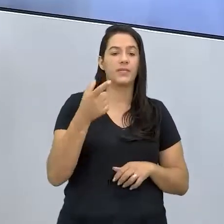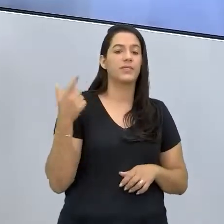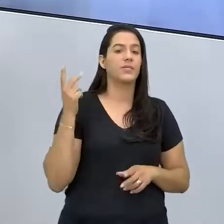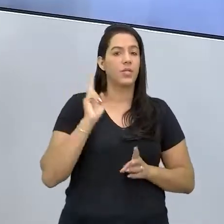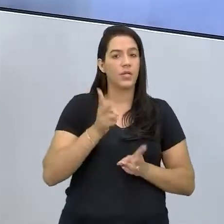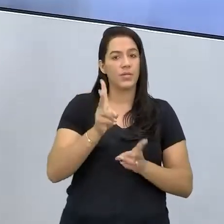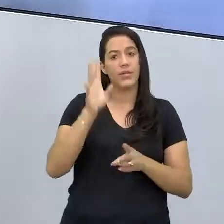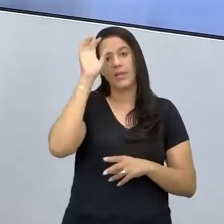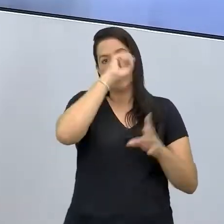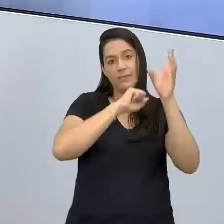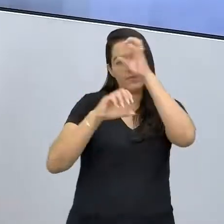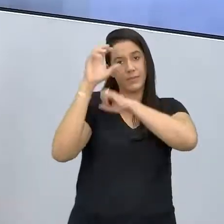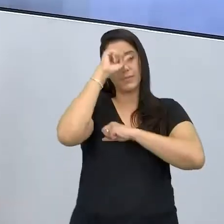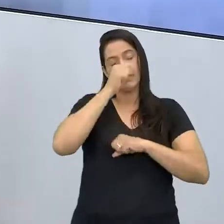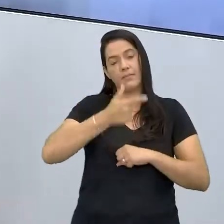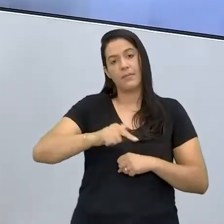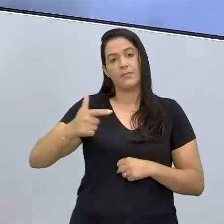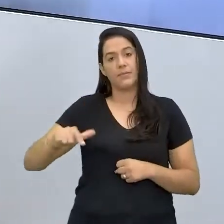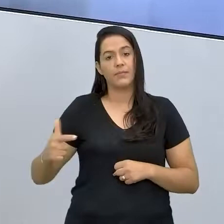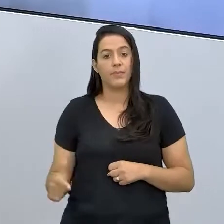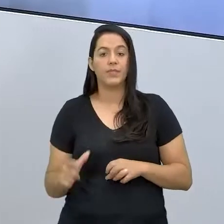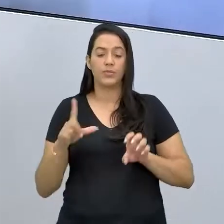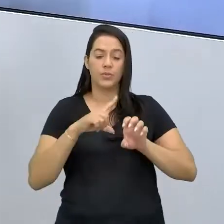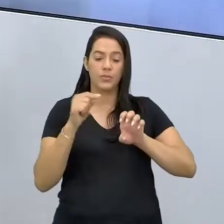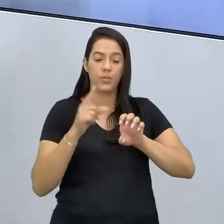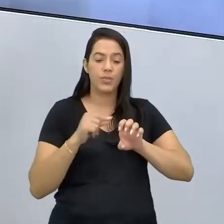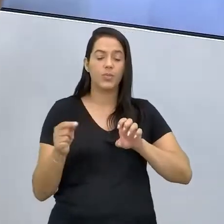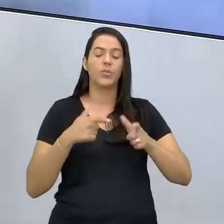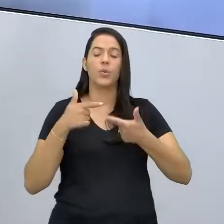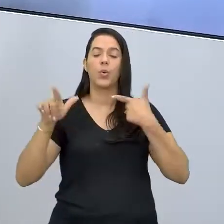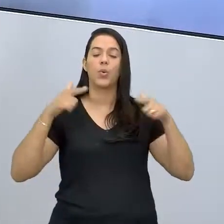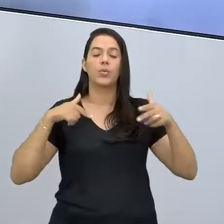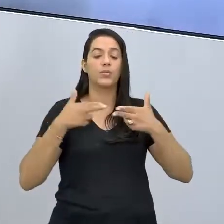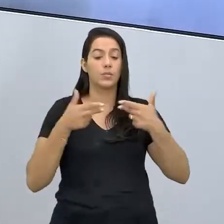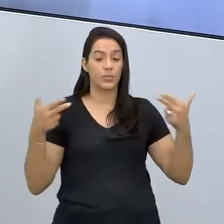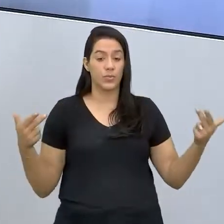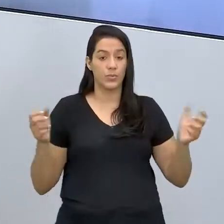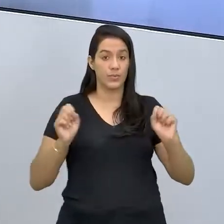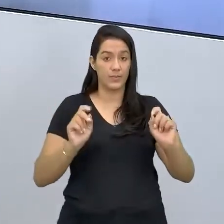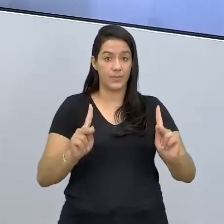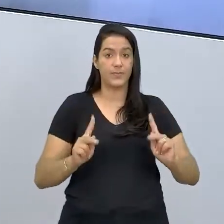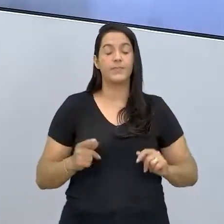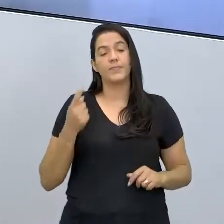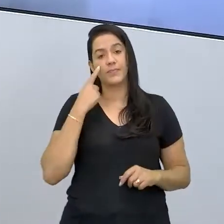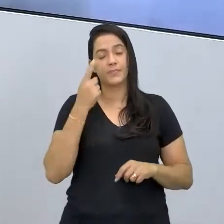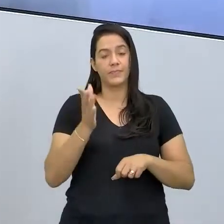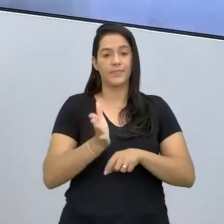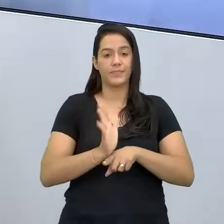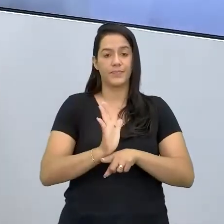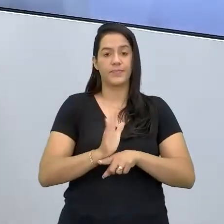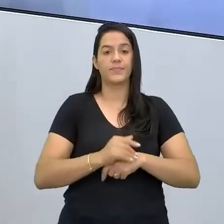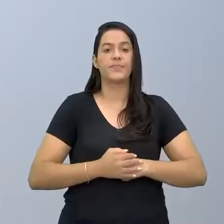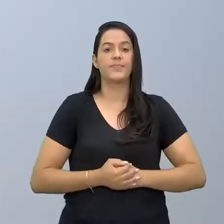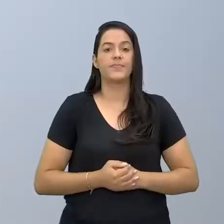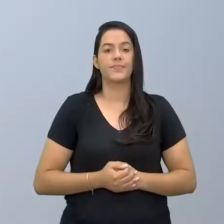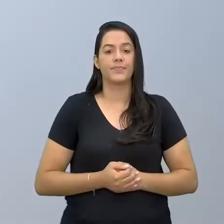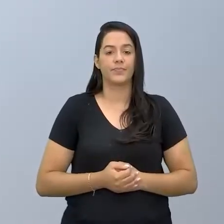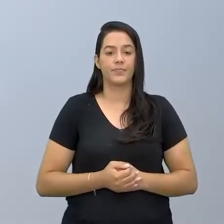pra gente ir aprendendo cada vez mais a respeito de empreendedorismo, entre outras coisas. Então vamos lá pro vídeo, então? Bora lá!